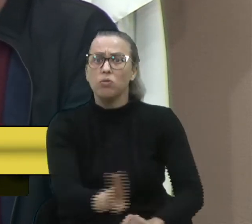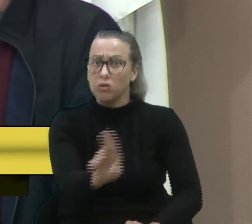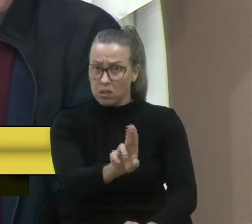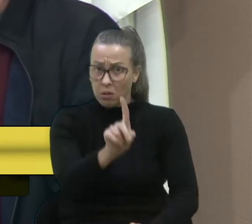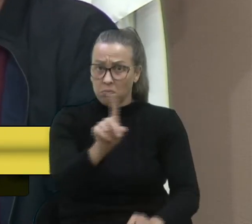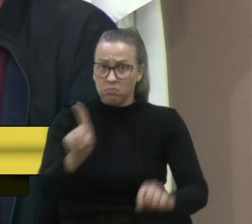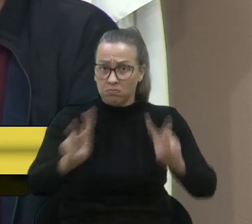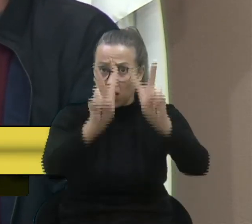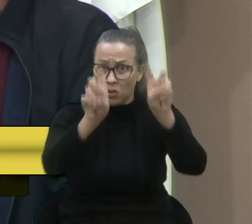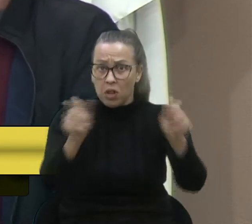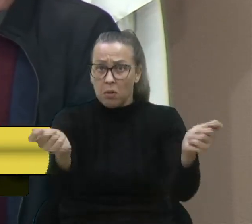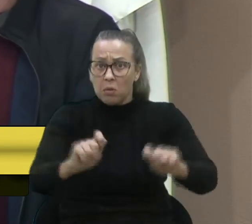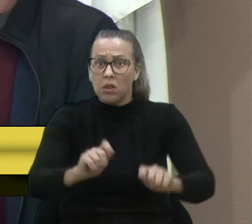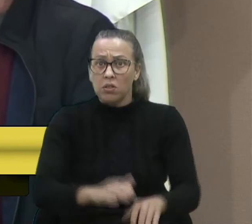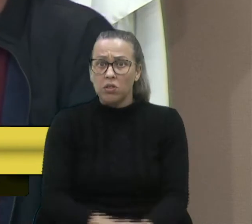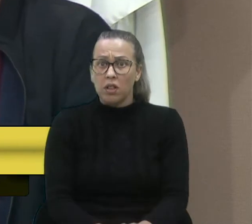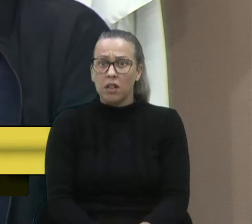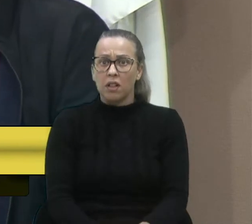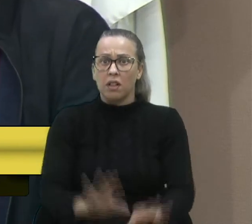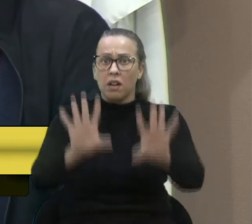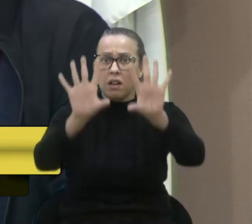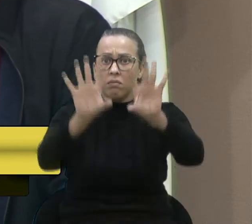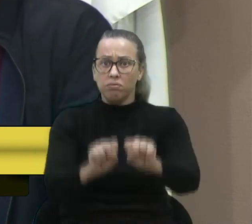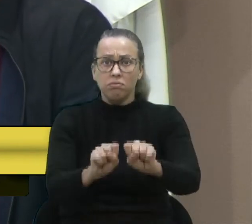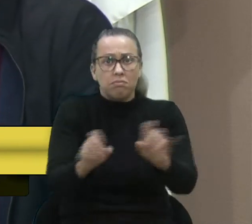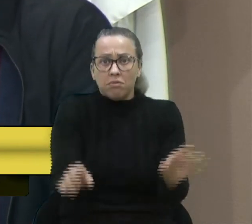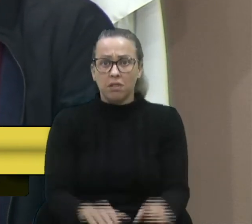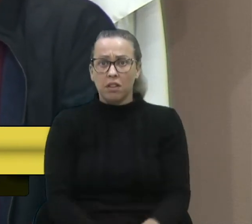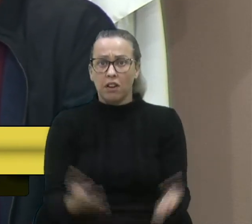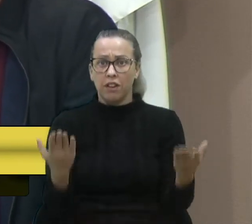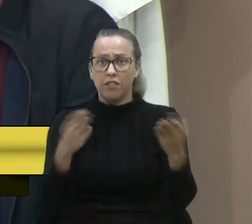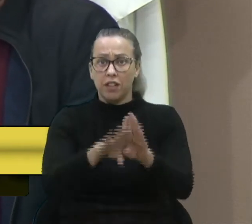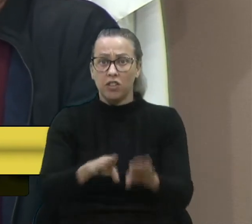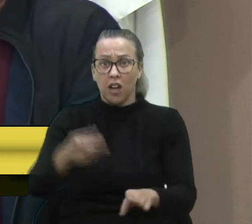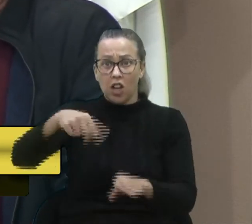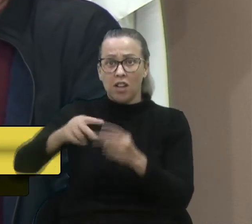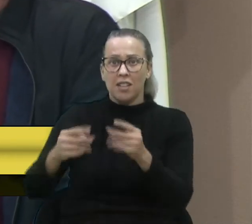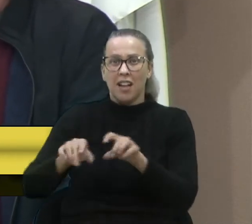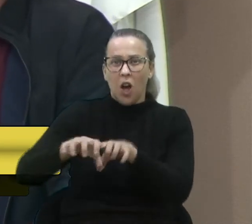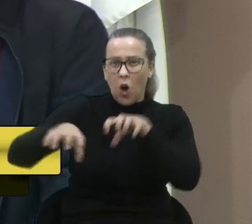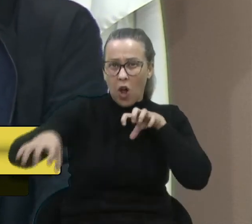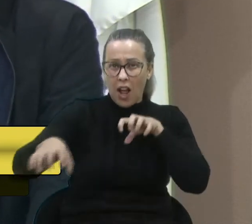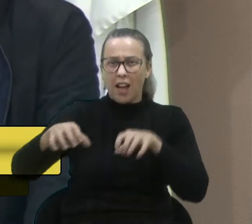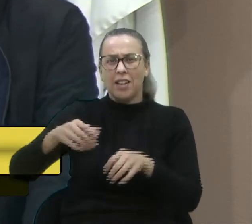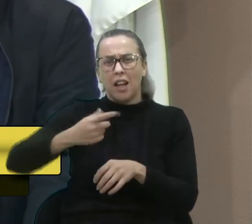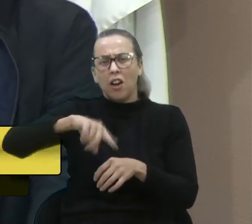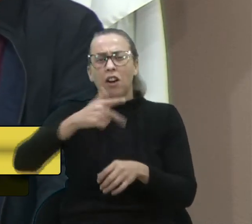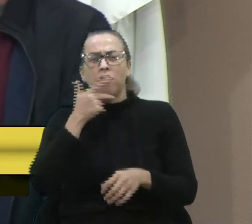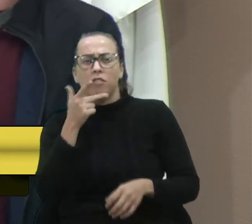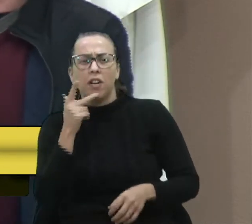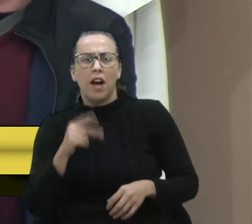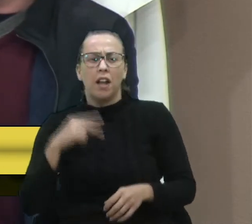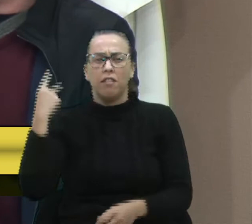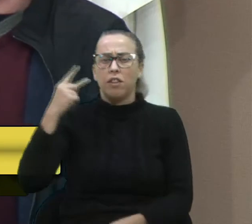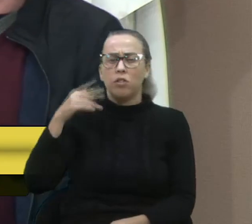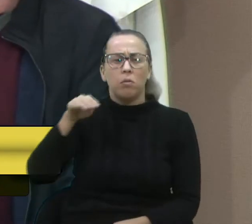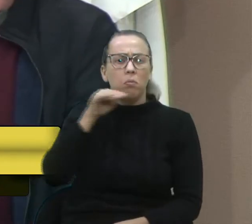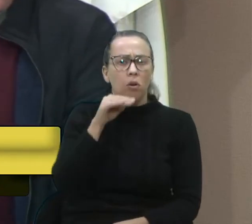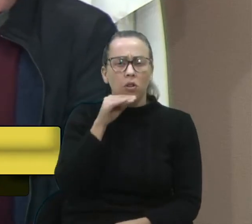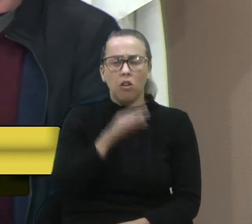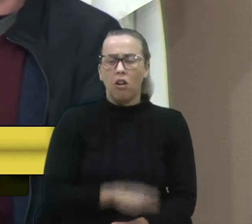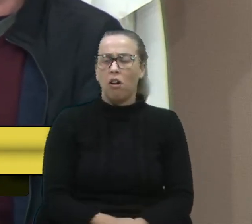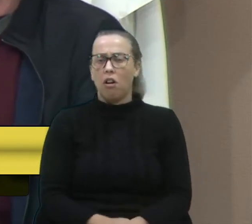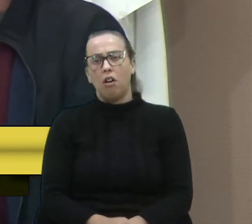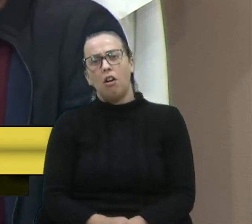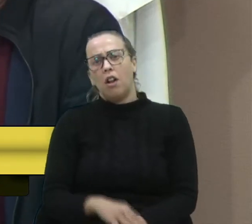usado, o vereador Bortola, que é desliga a câmera. A gente, quando está no online, quando um de nós fala, o vereador Bortola, o vereador Fantinel,